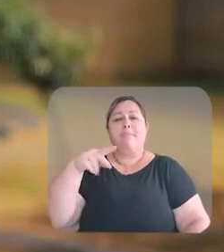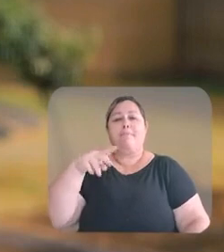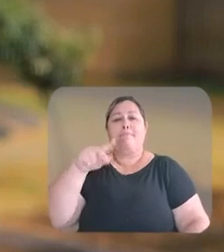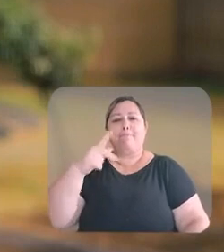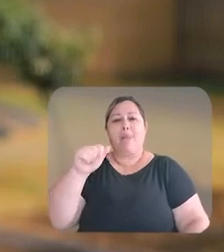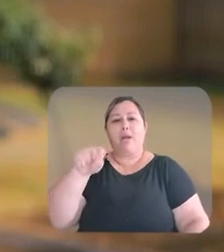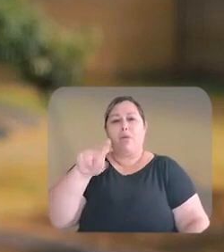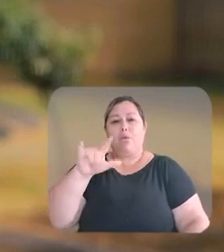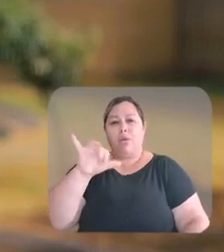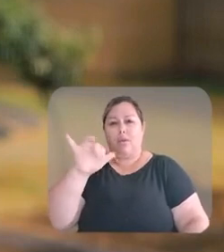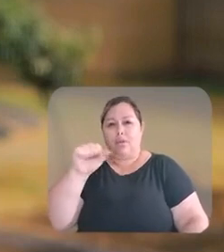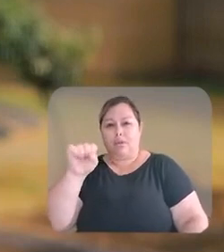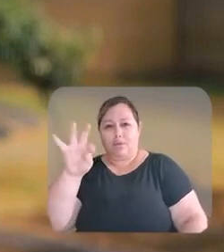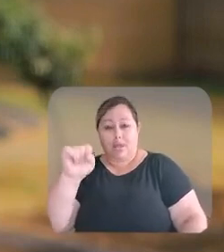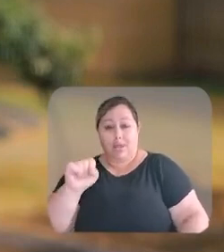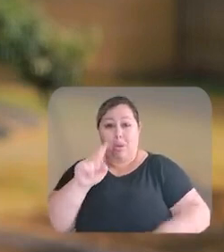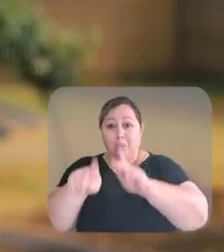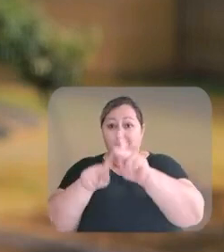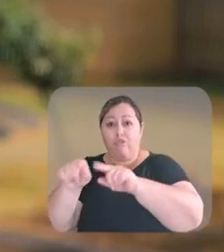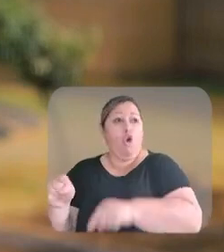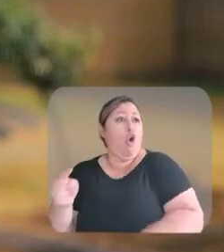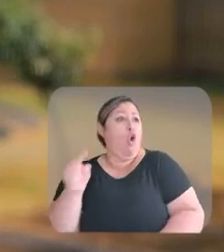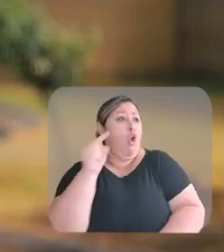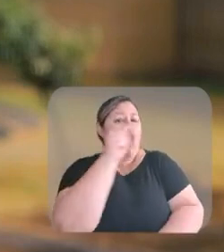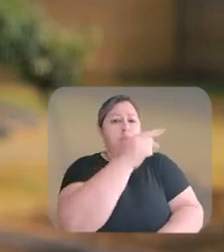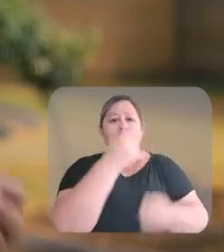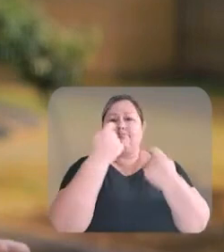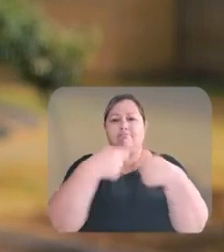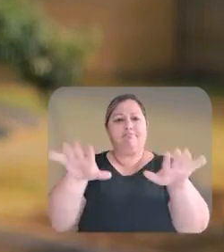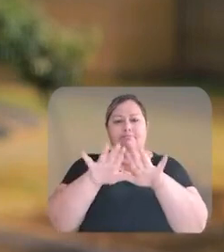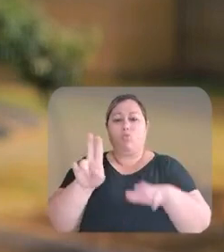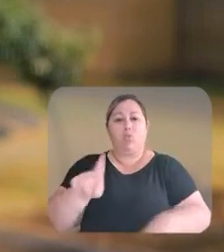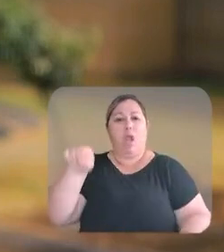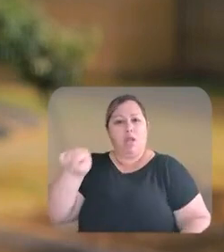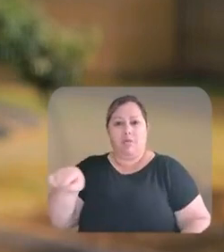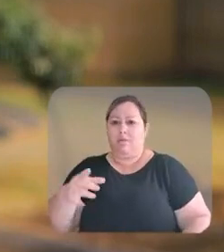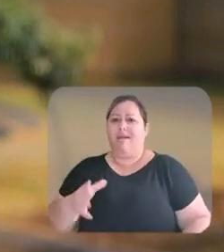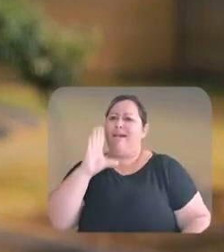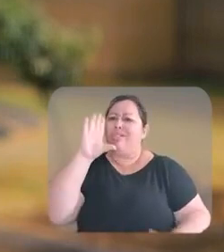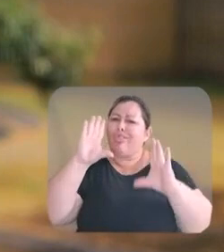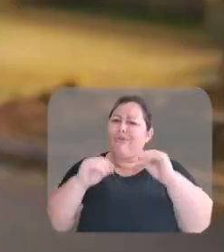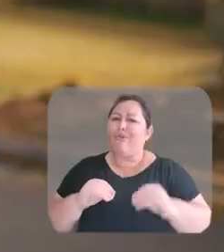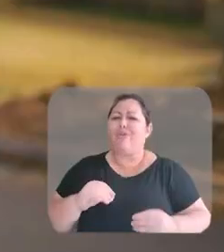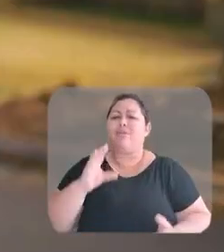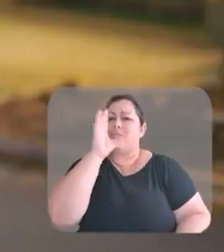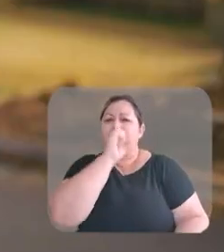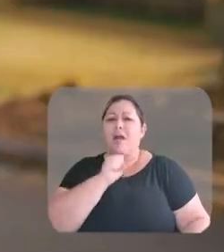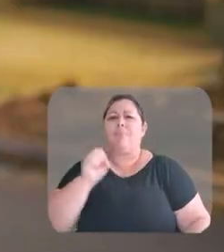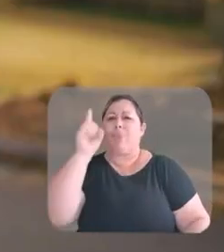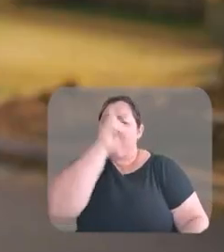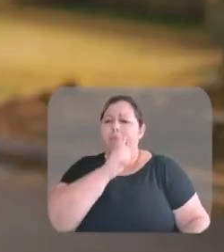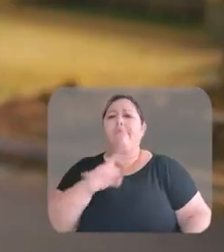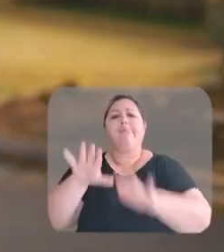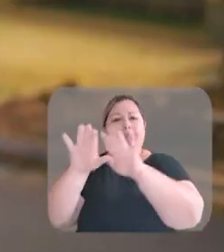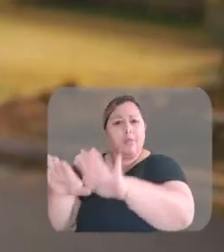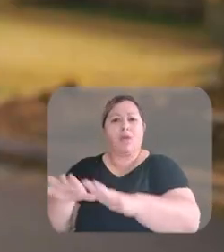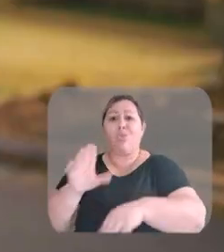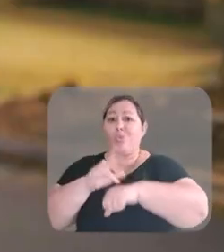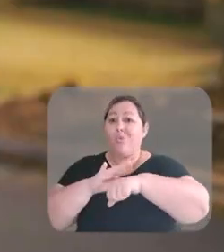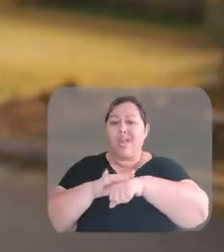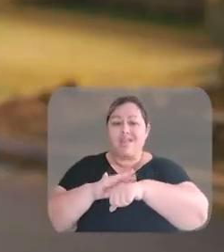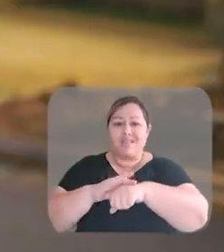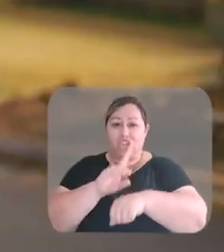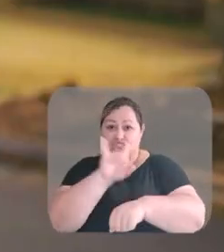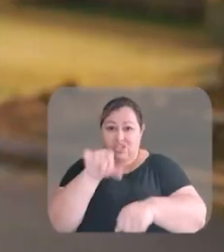a população não terá que se deslocar para outras regiões, à noite ou nos finais de semana. Doença não escolhe,